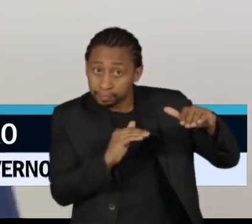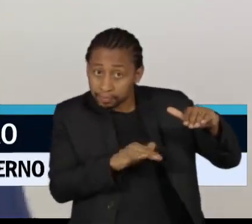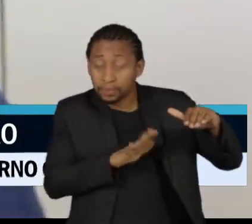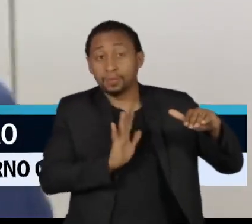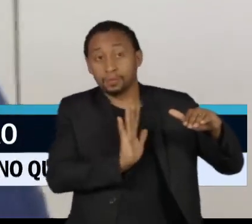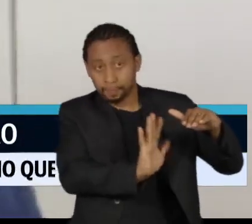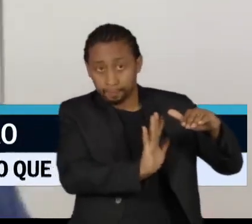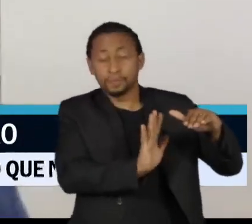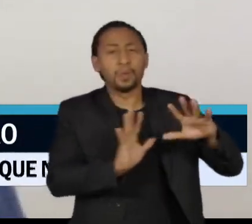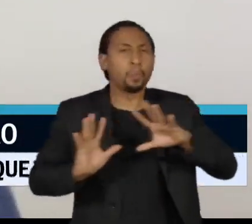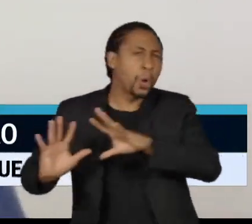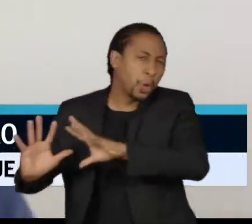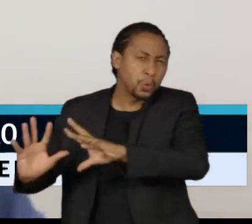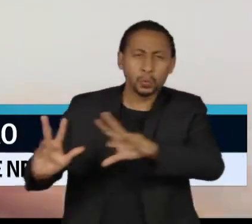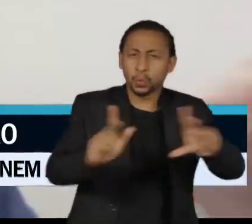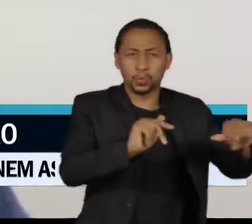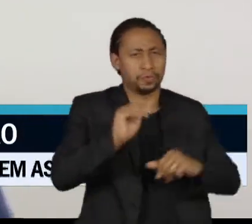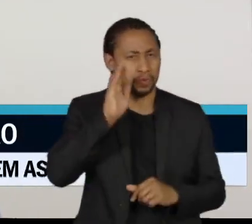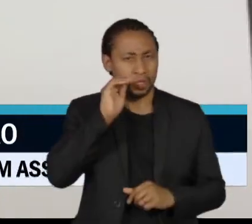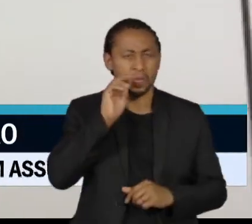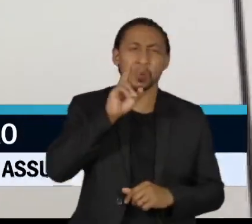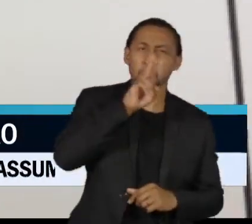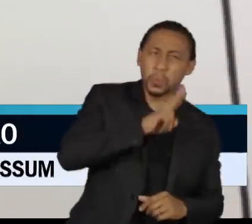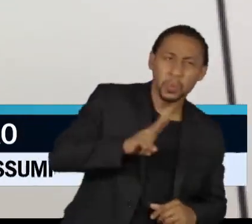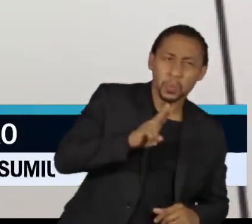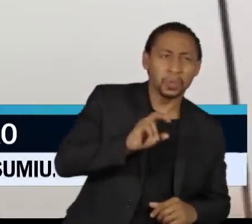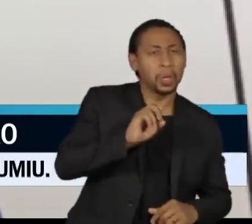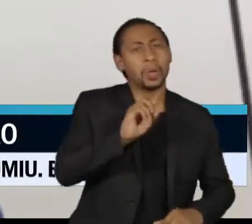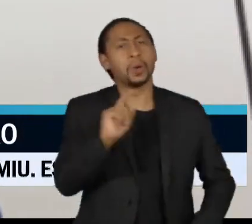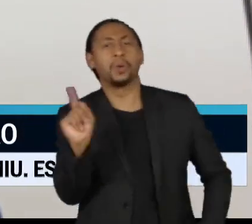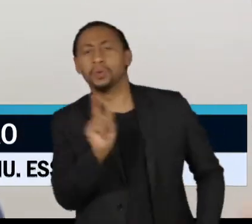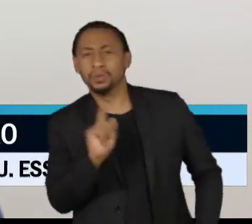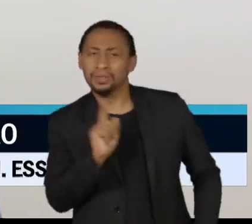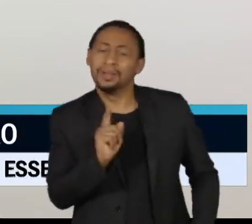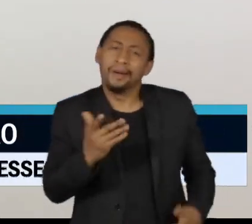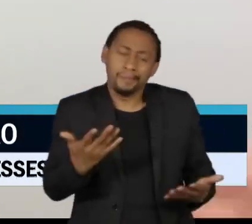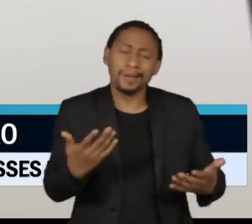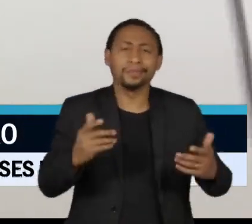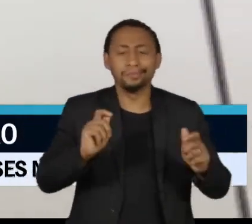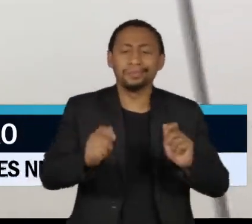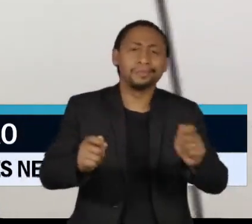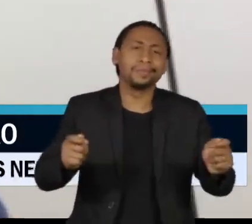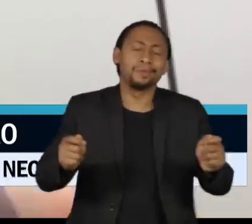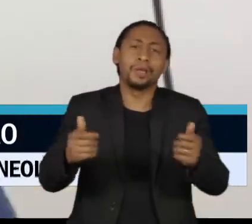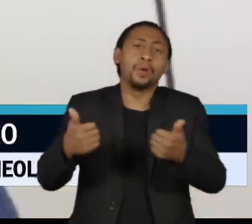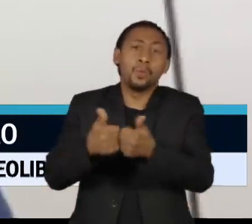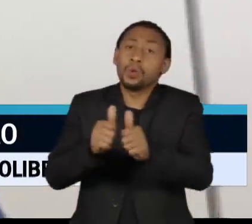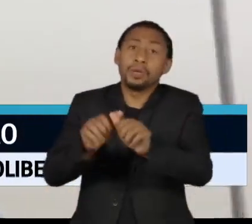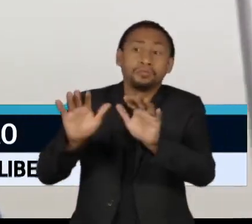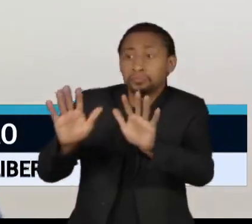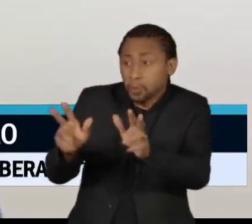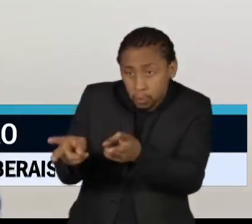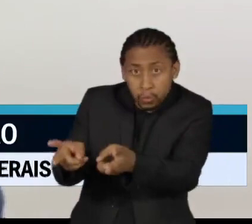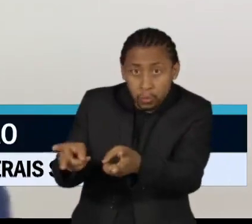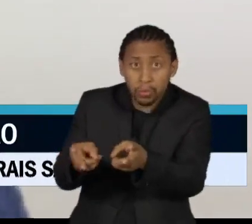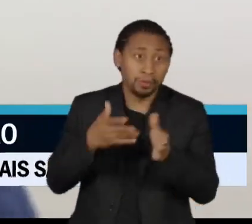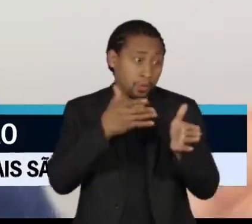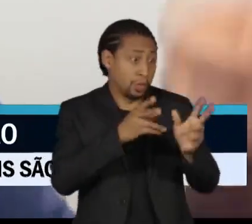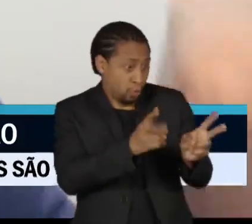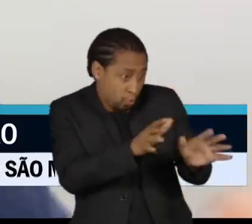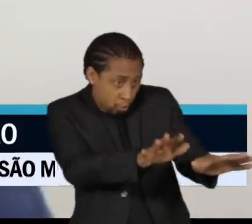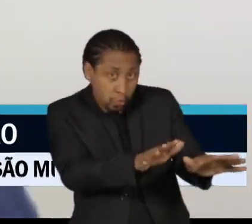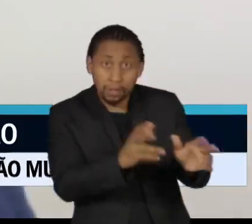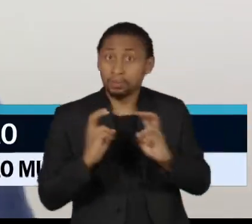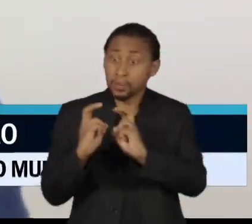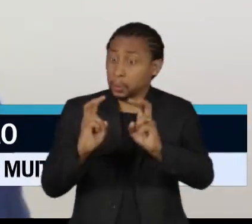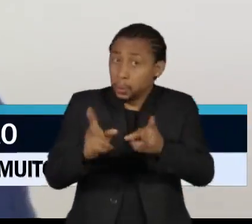os empregados. Ele usando não, porque a estrutura está lá, o ônibus está lá, o trem está lá, o metrô está lá, o corredor está lá. Então, o